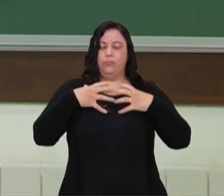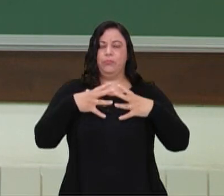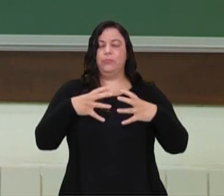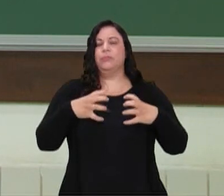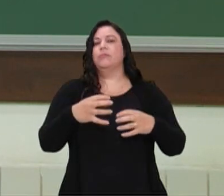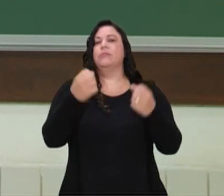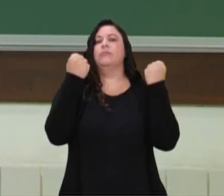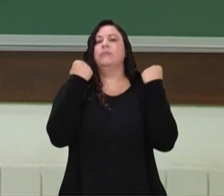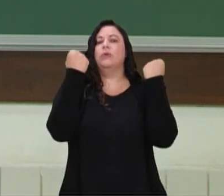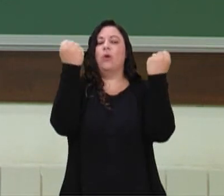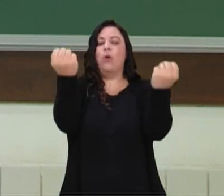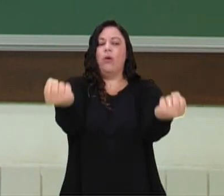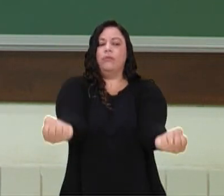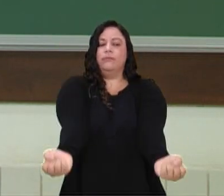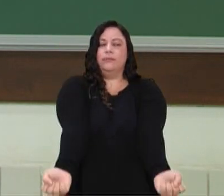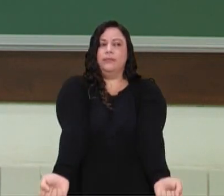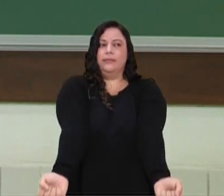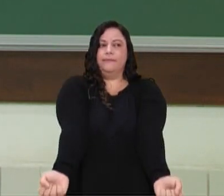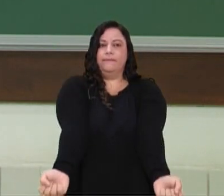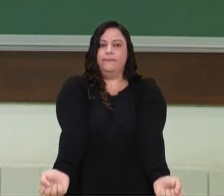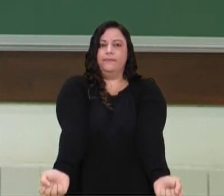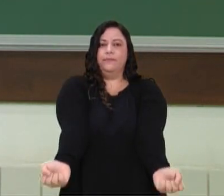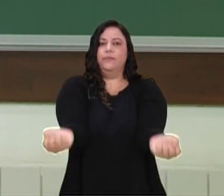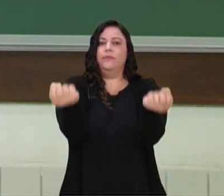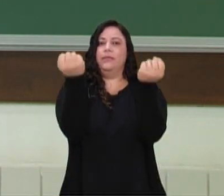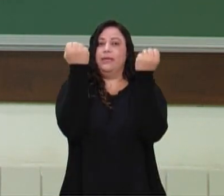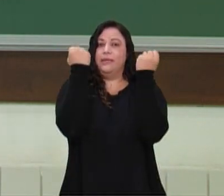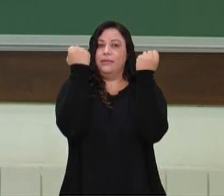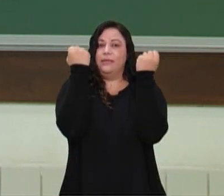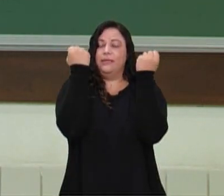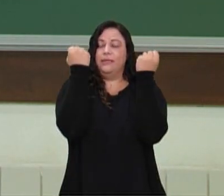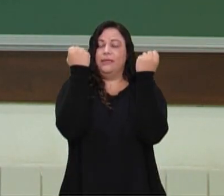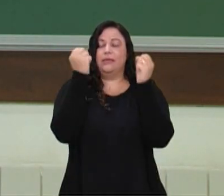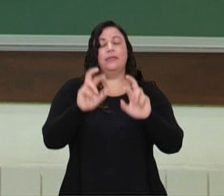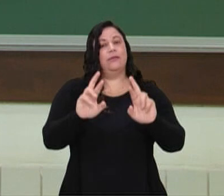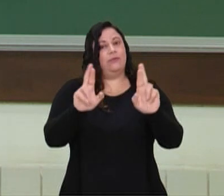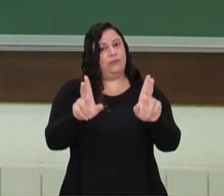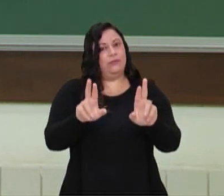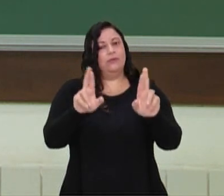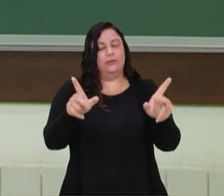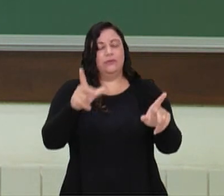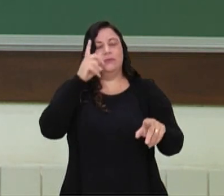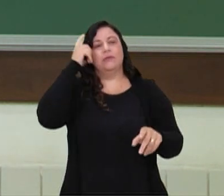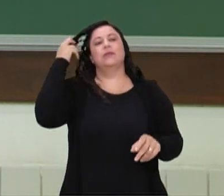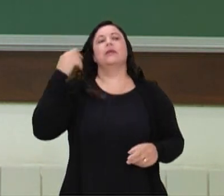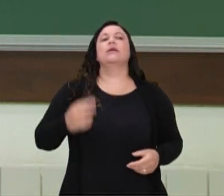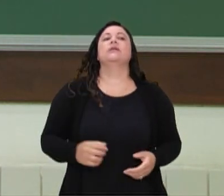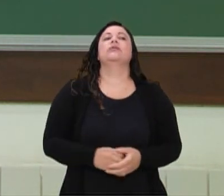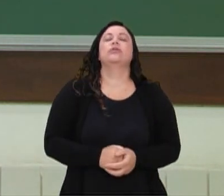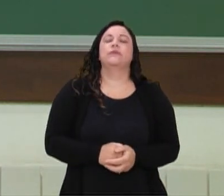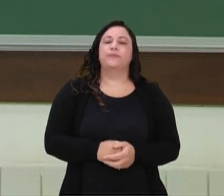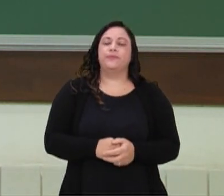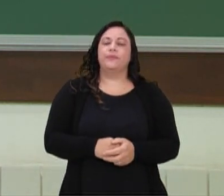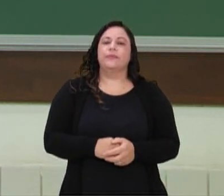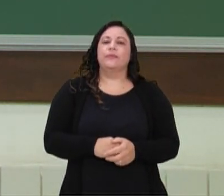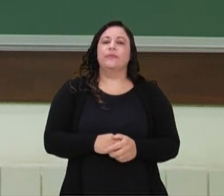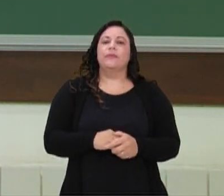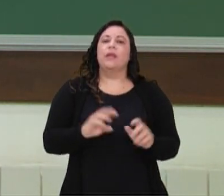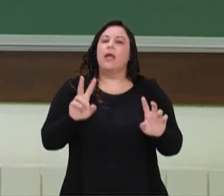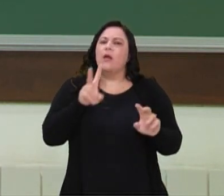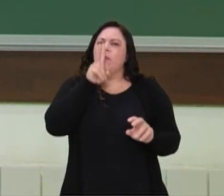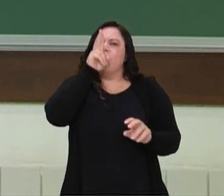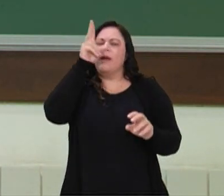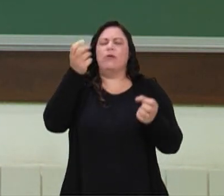o seu diâmetro. Então, aqui eu estou fazendo uma força negativa, como a gente chama também, que é uma força excêntrica.